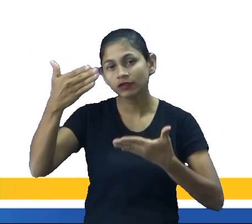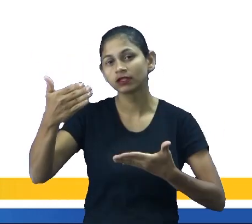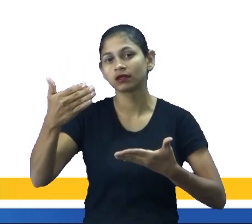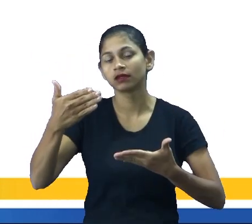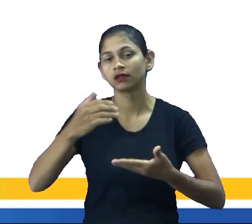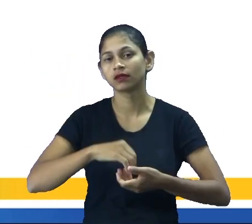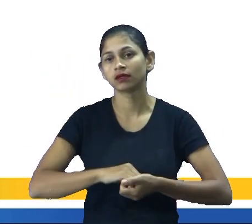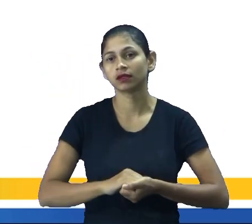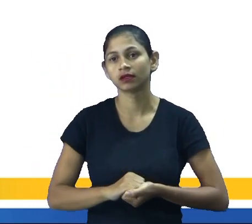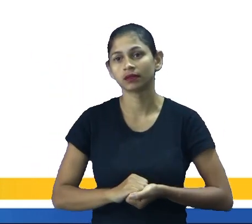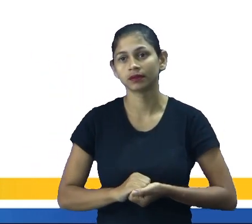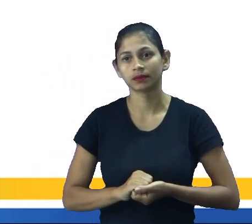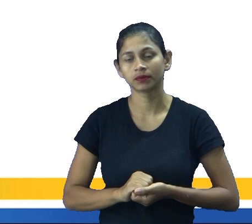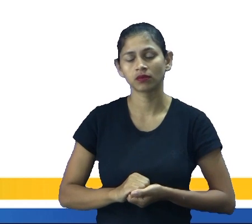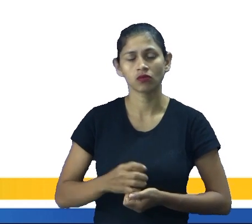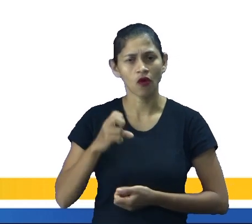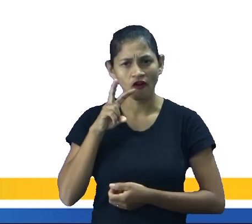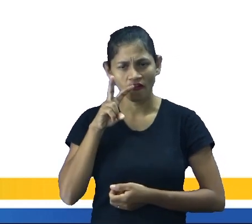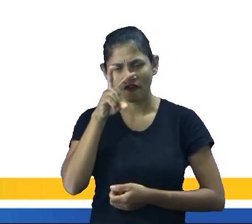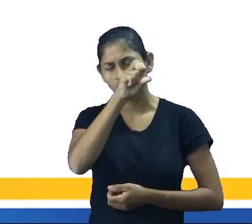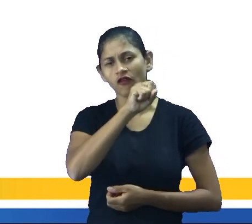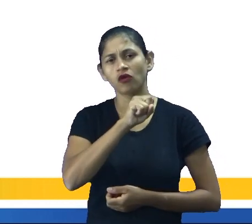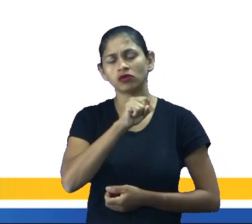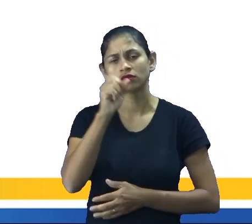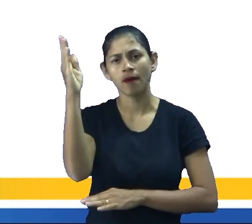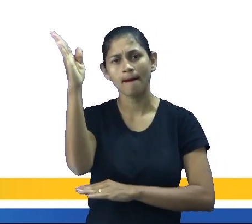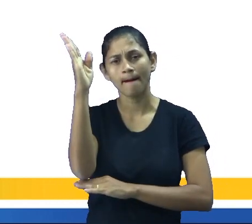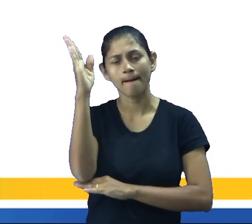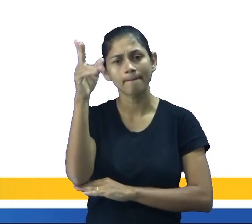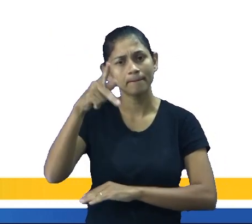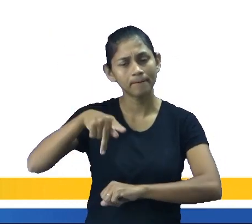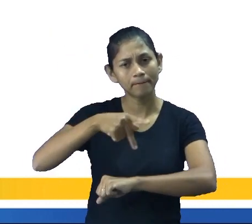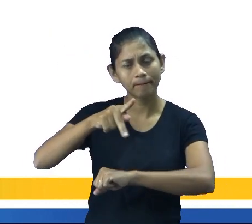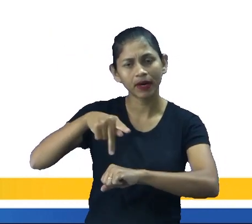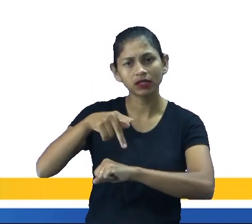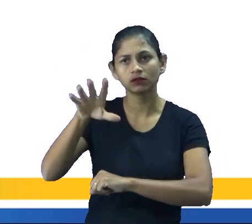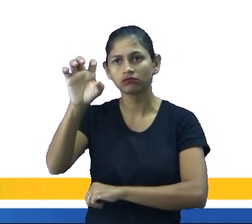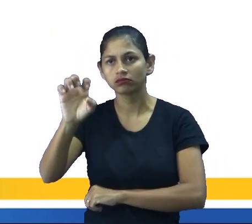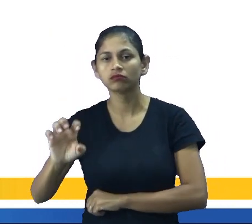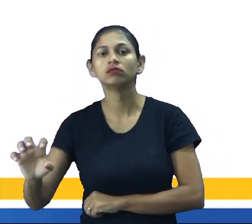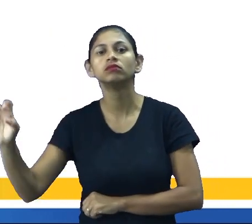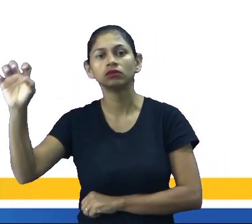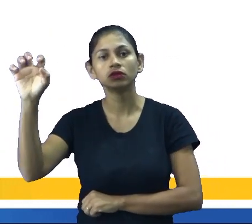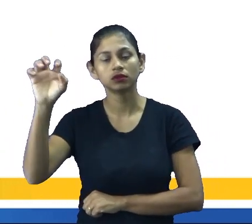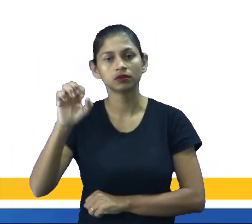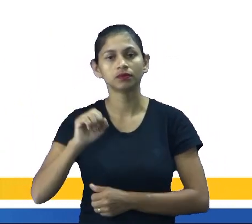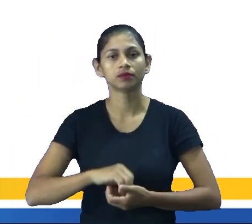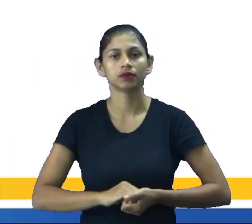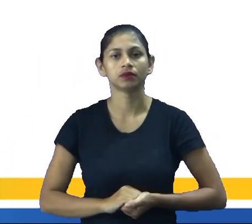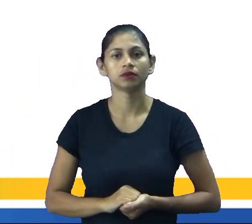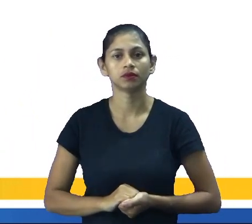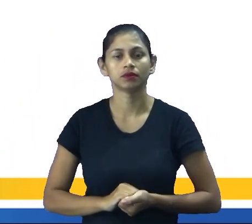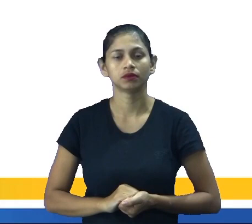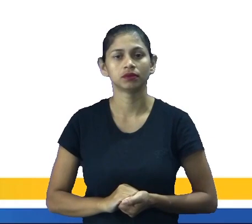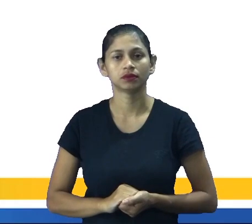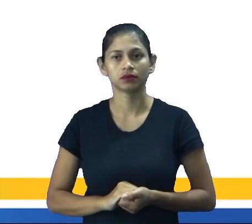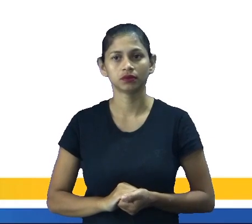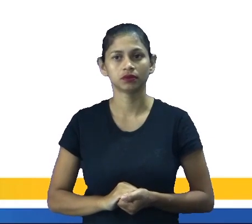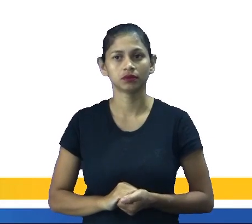países, né, do norte global, ali no caso, Europa, América do Norte, ok?